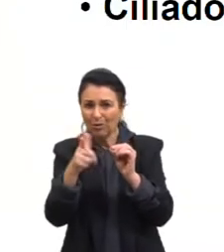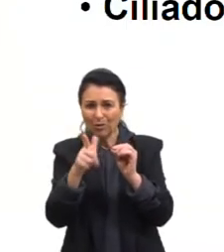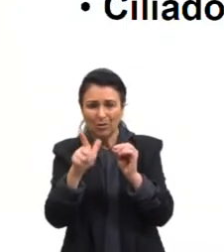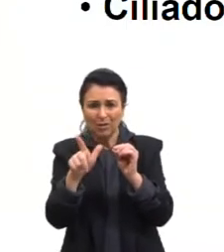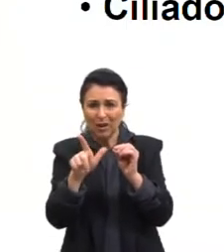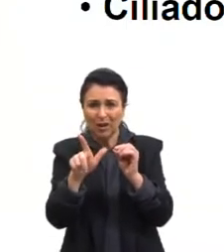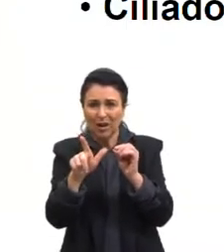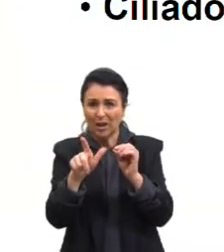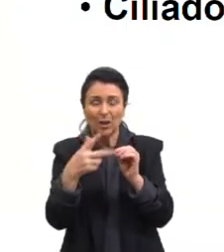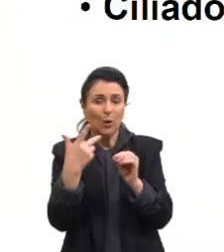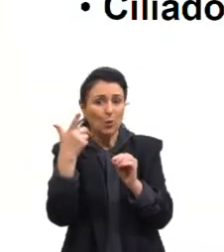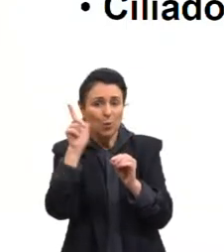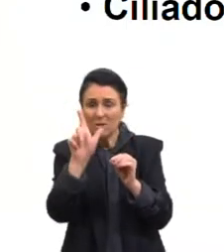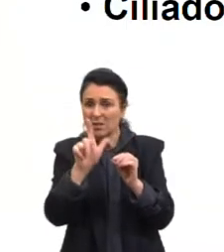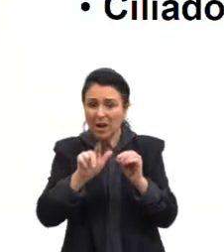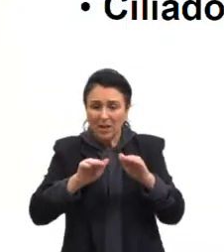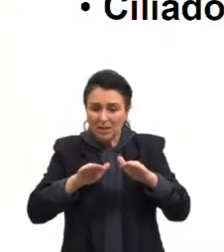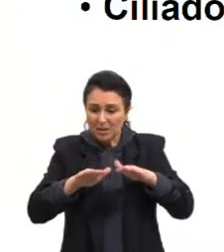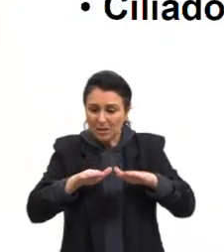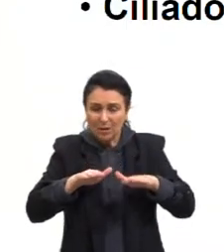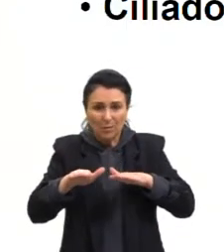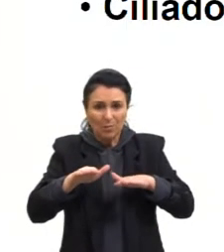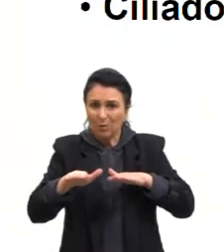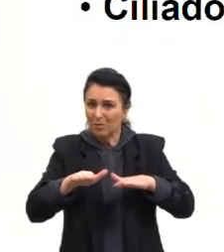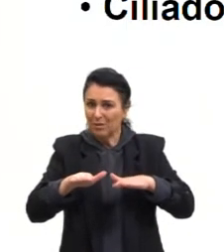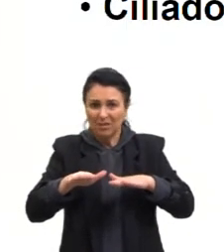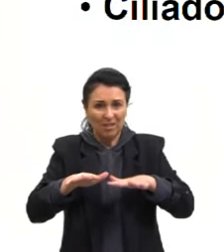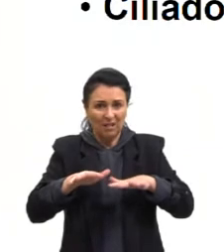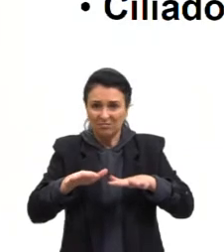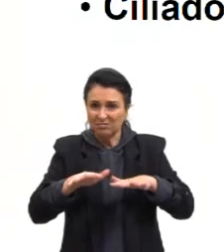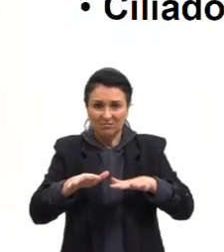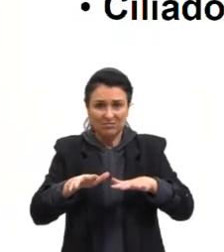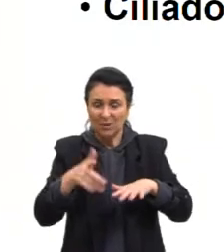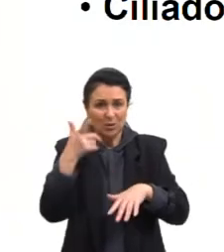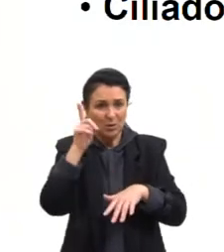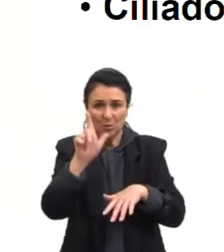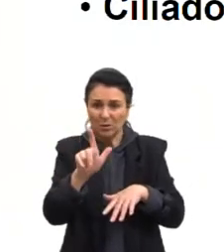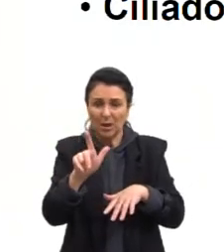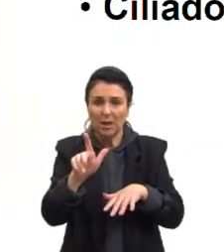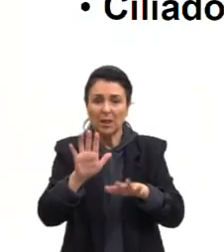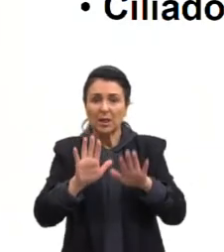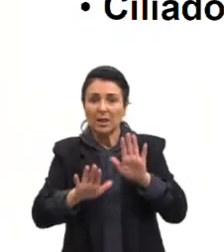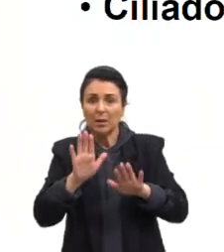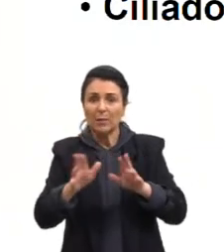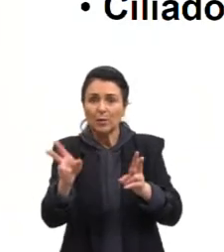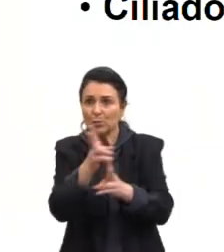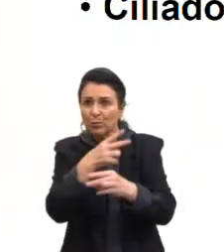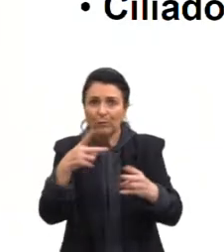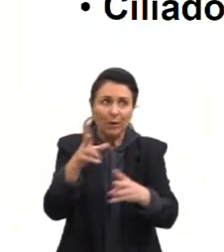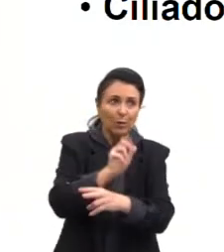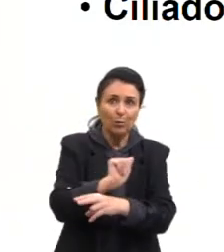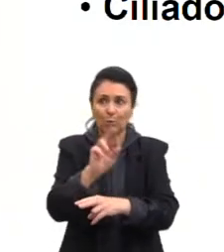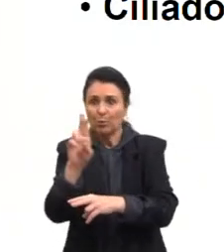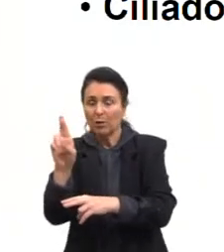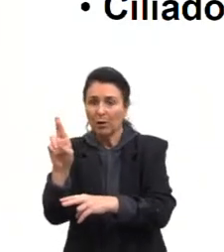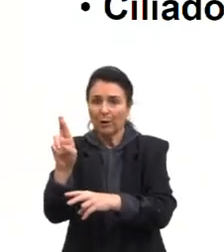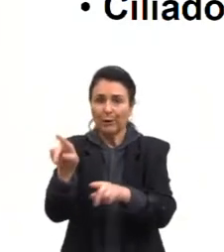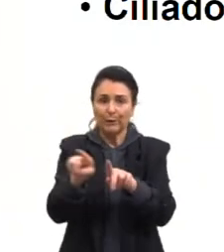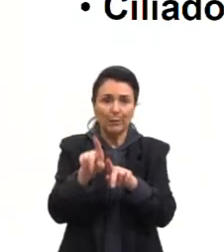estrutura locomotora, eles não conseguem se locomover. Eles dependem, então, do vento, do ar, dependem da